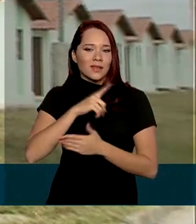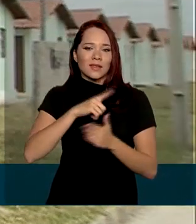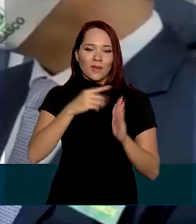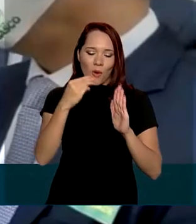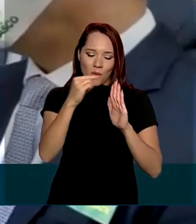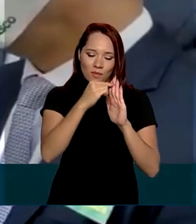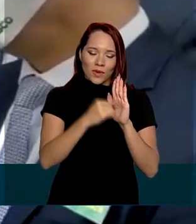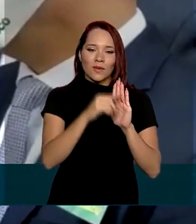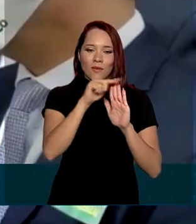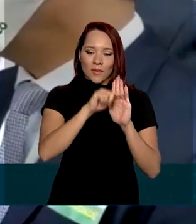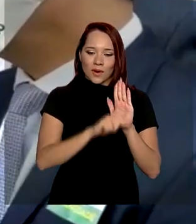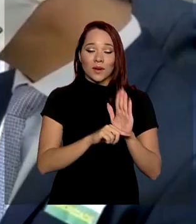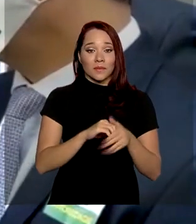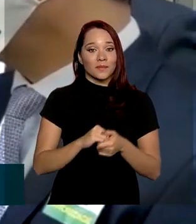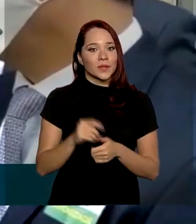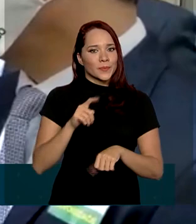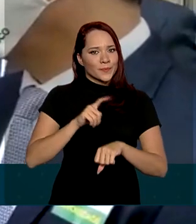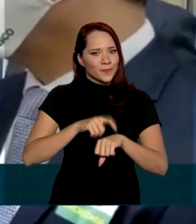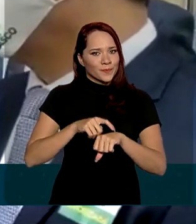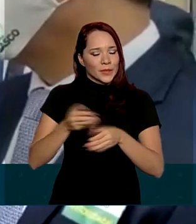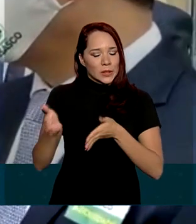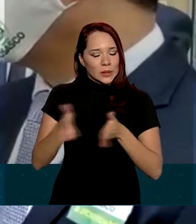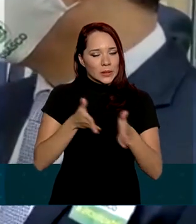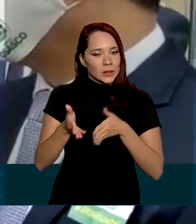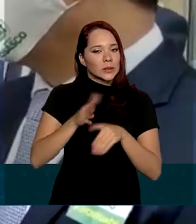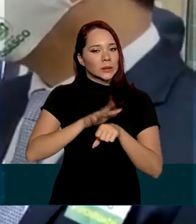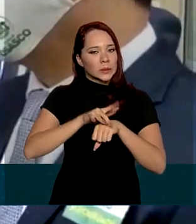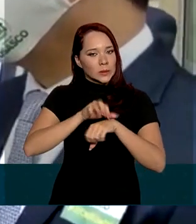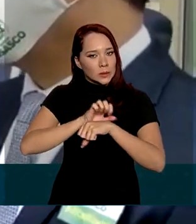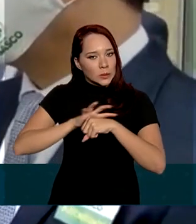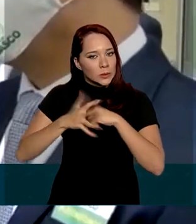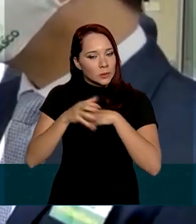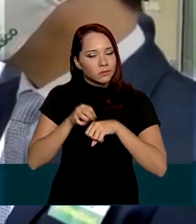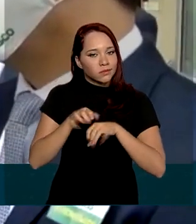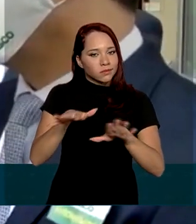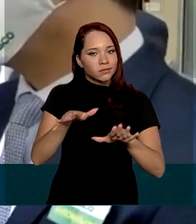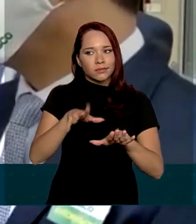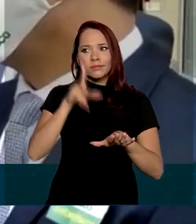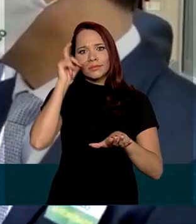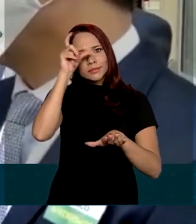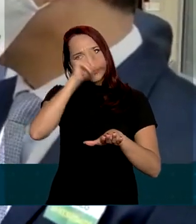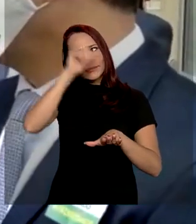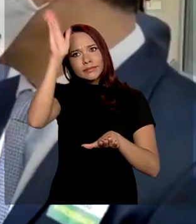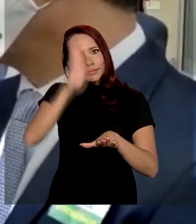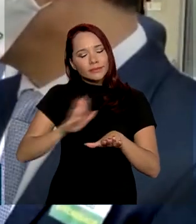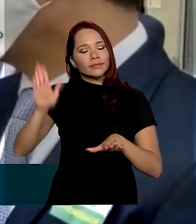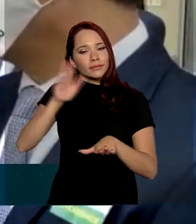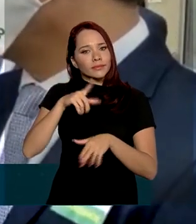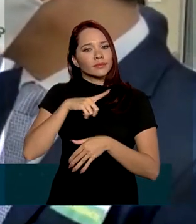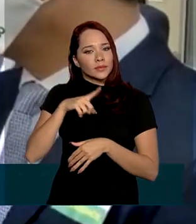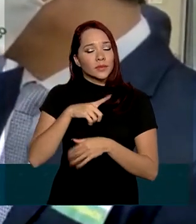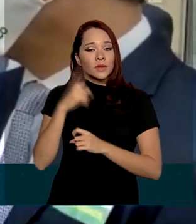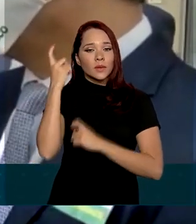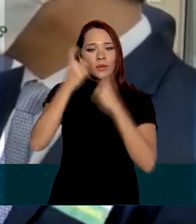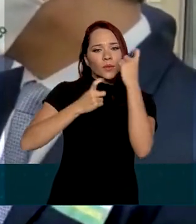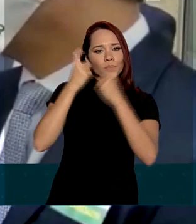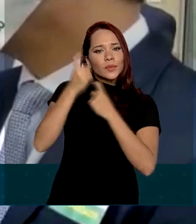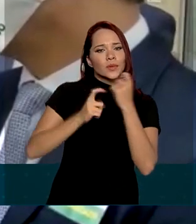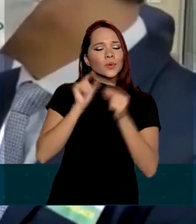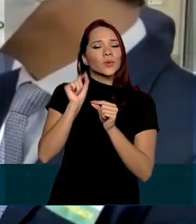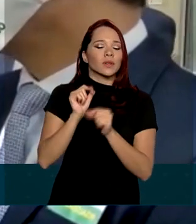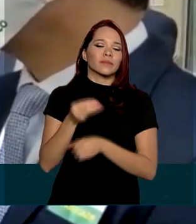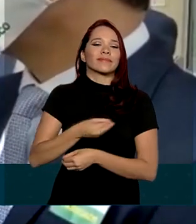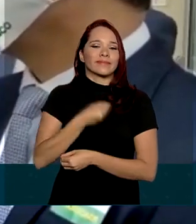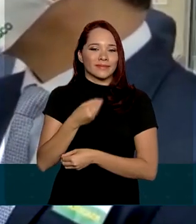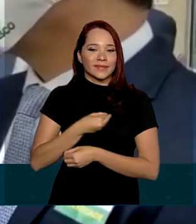programa. Nesse momento de pandemia, nesse momento de dificuldade que todo o país enfrenta, a preocupação com as vidas